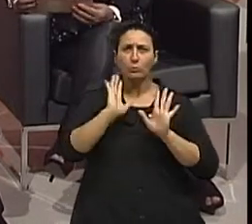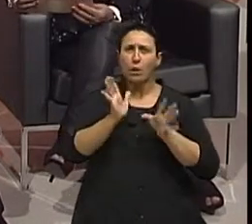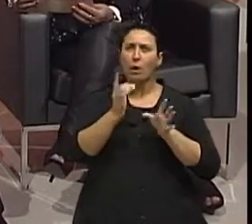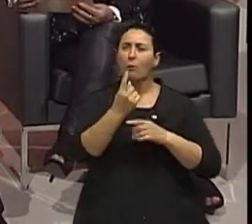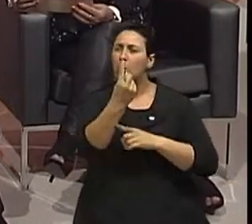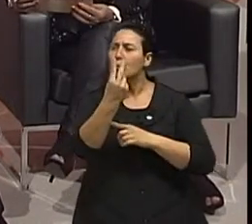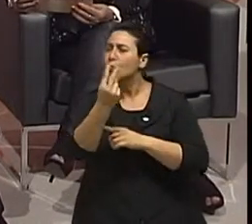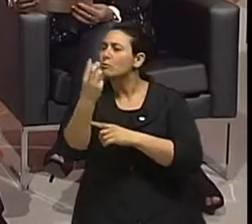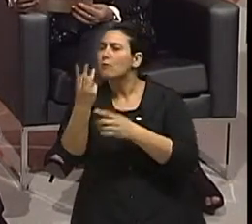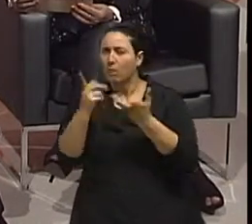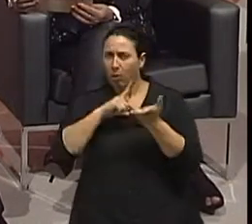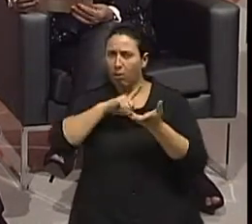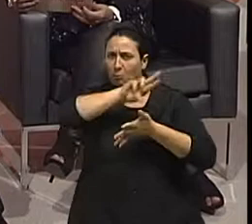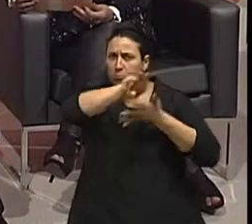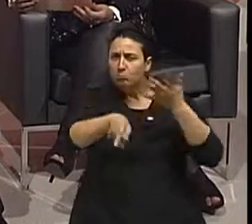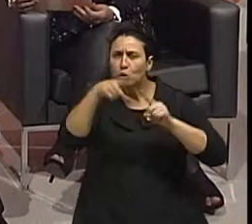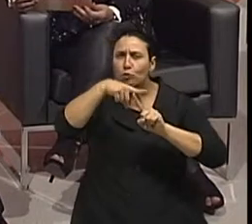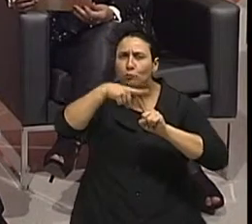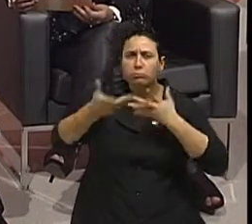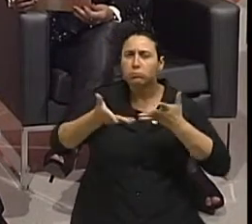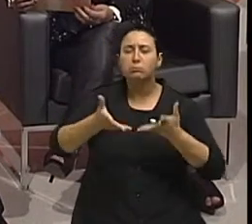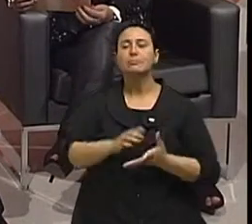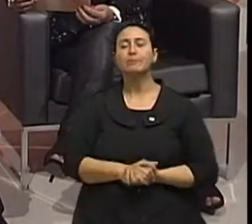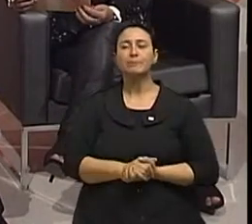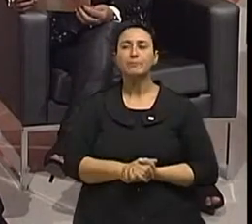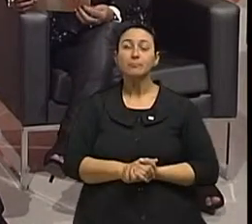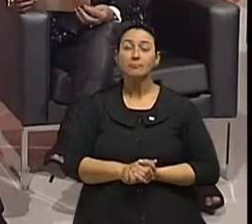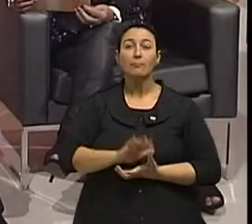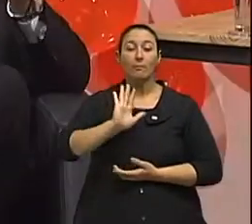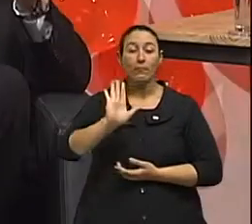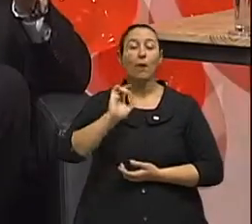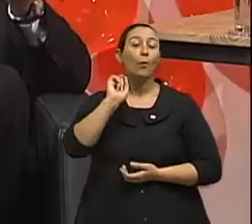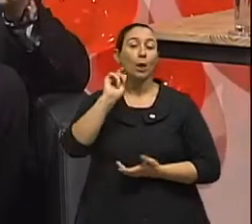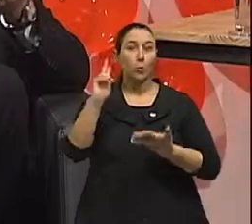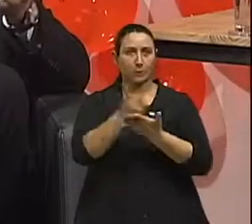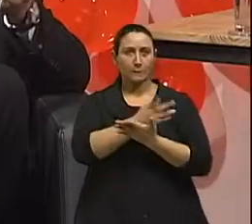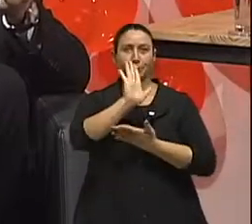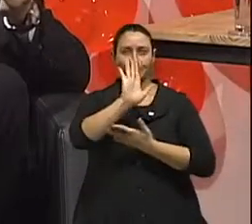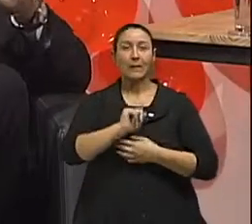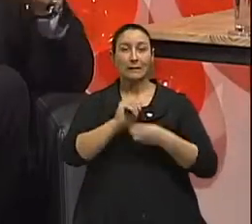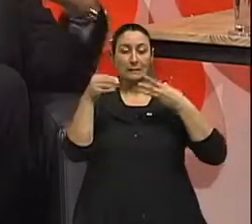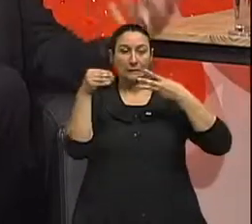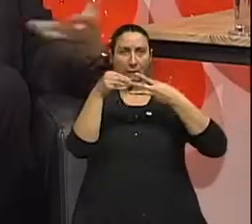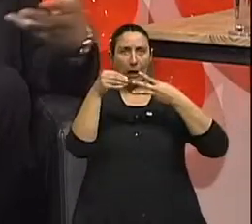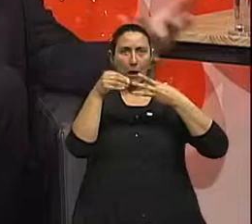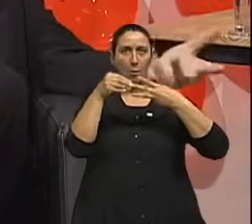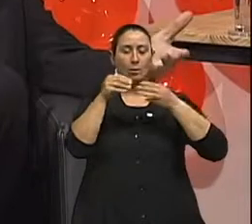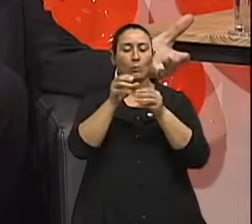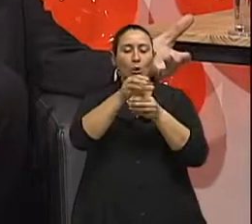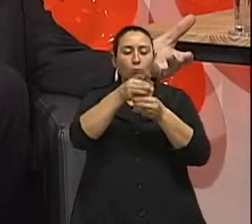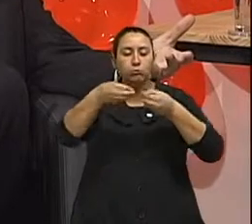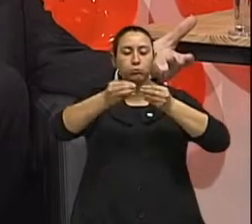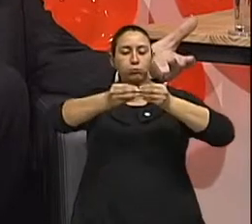De uma forma geral, o entendimento passa pelo princípio de que uma célula que está duplicando e normalmente todos